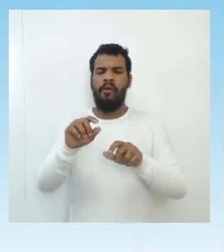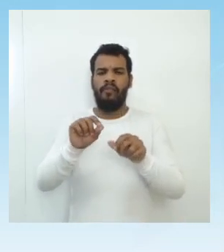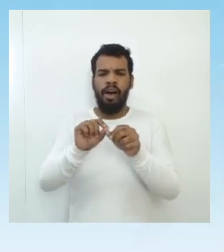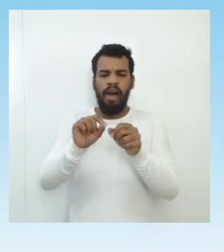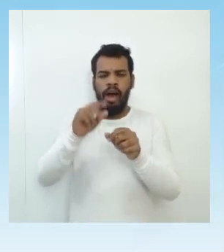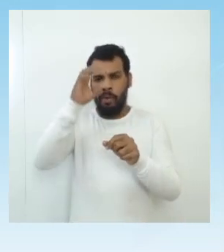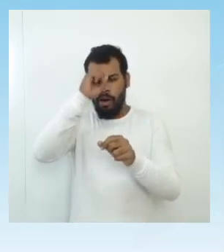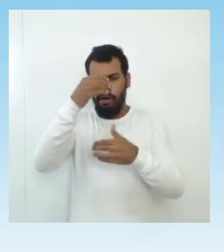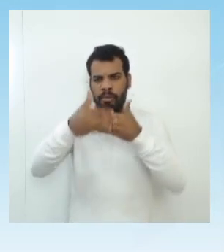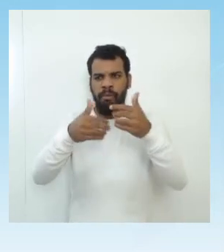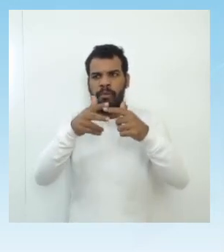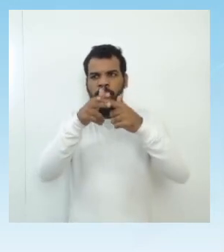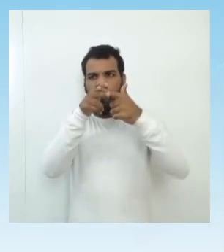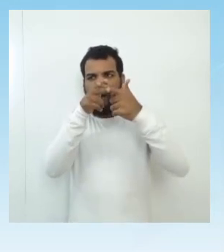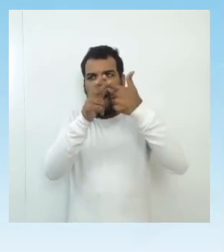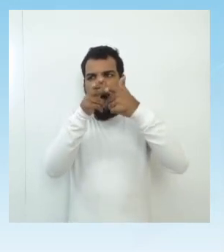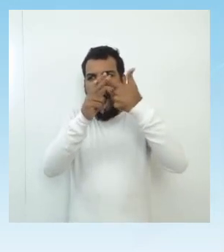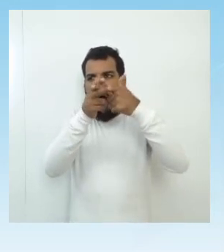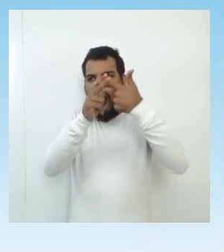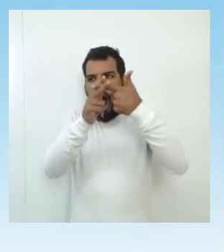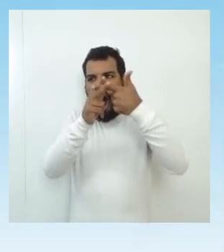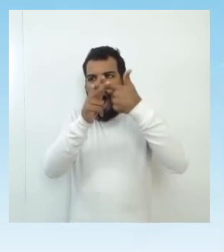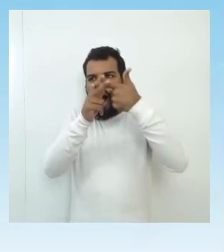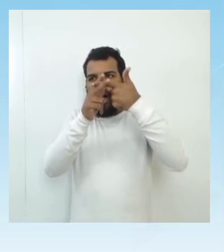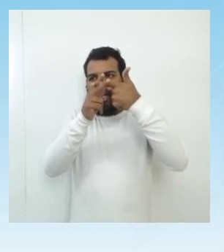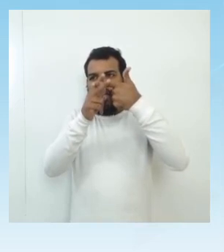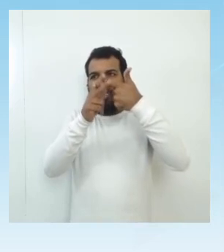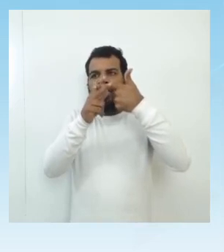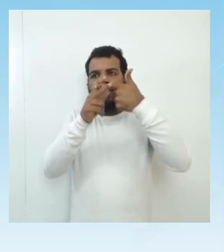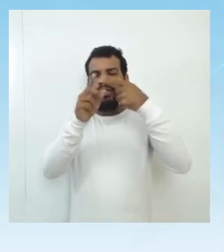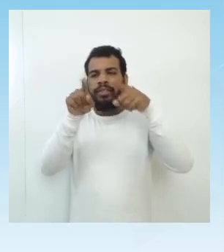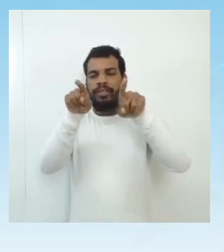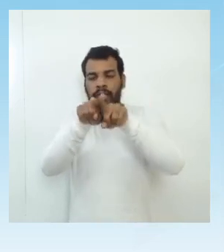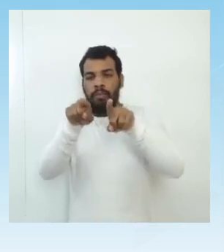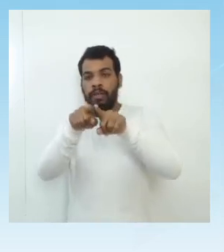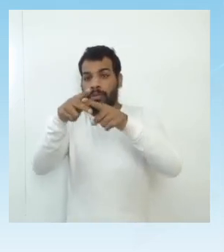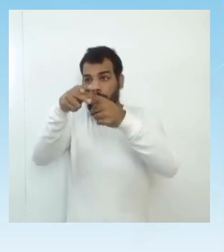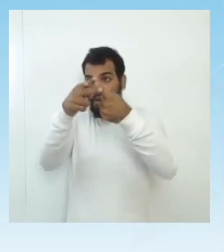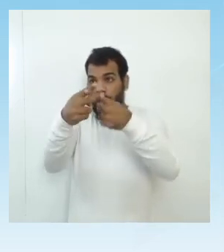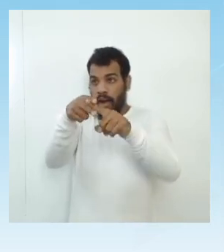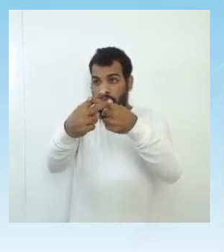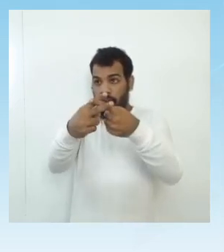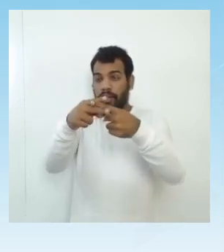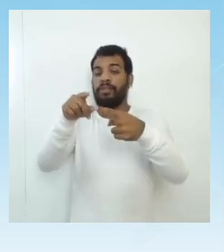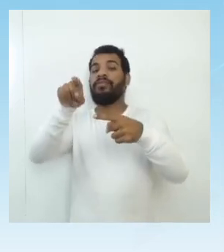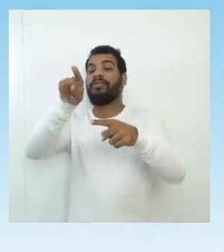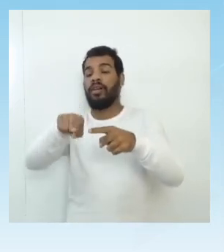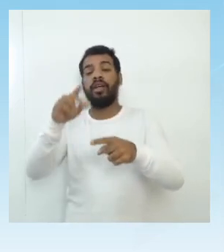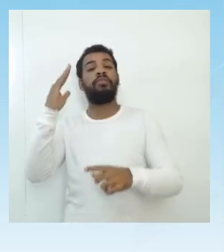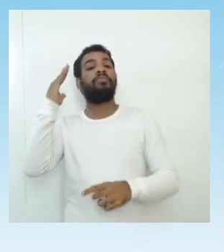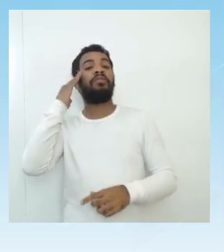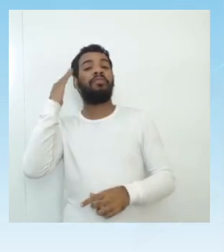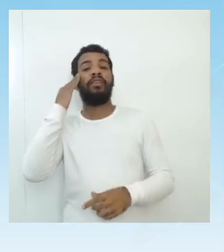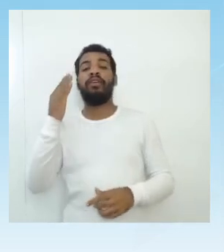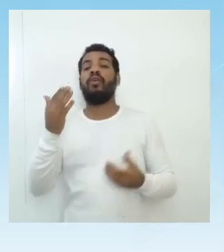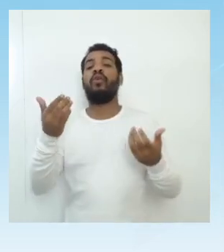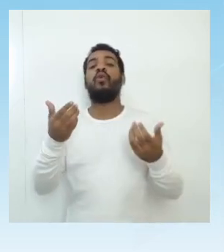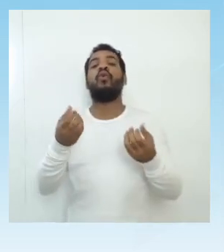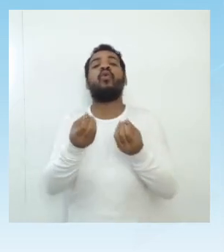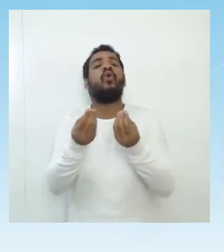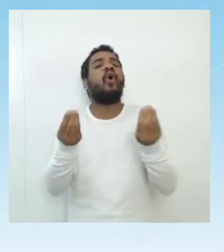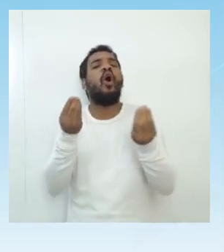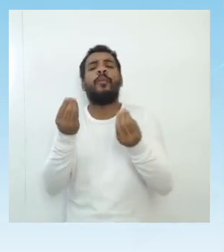interações entre os átomos e como consequência ao entendimento de como surgem as